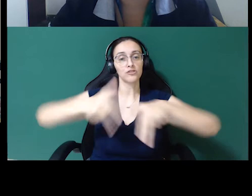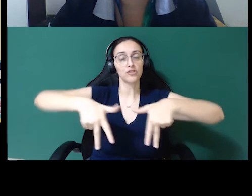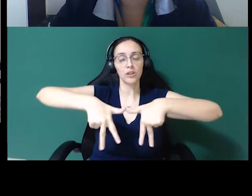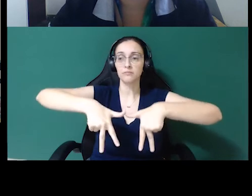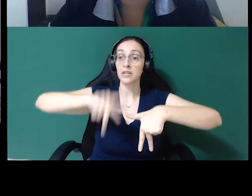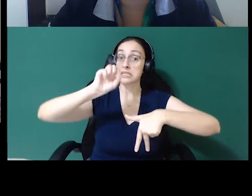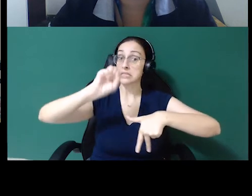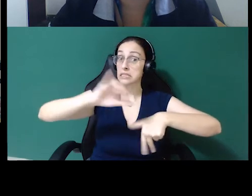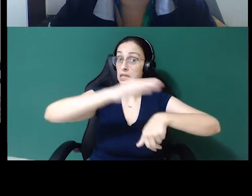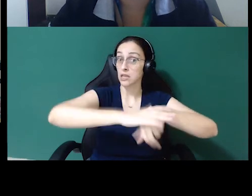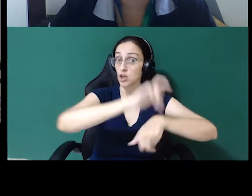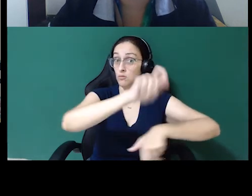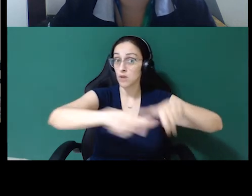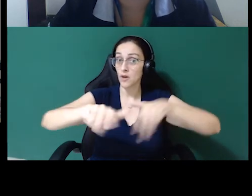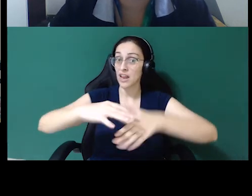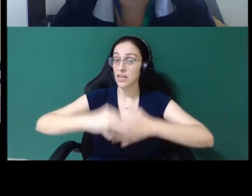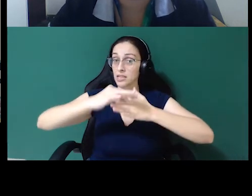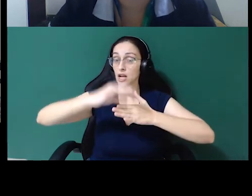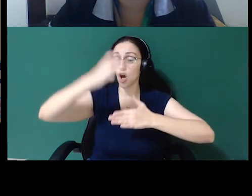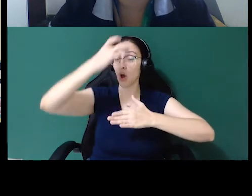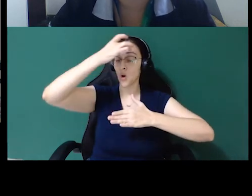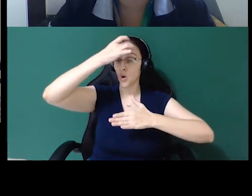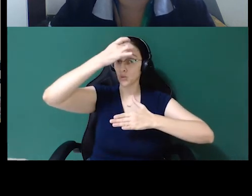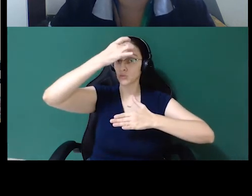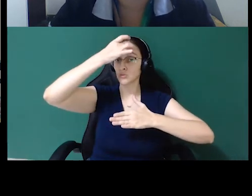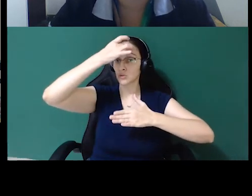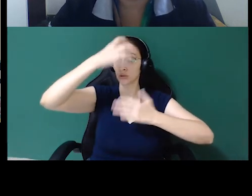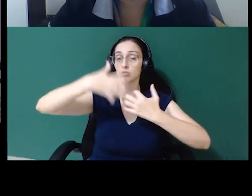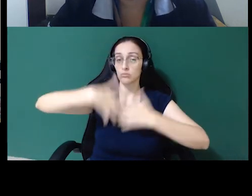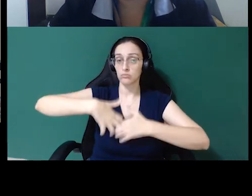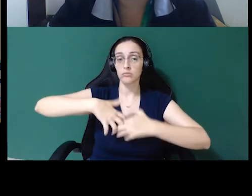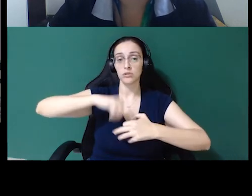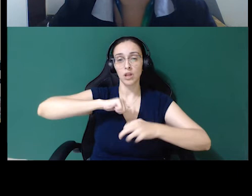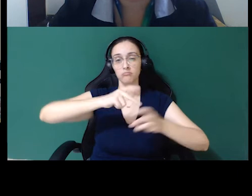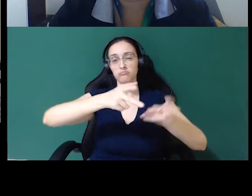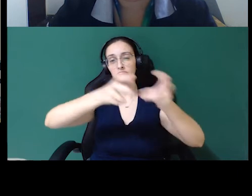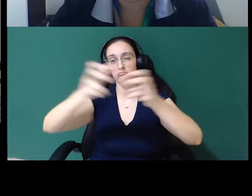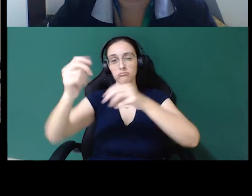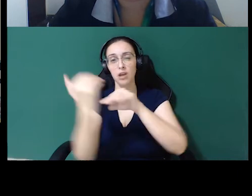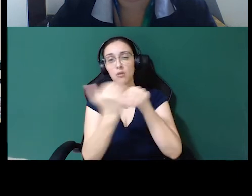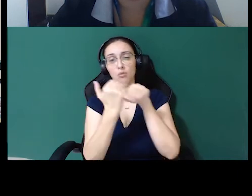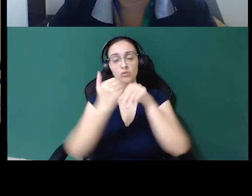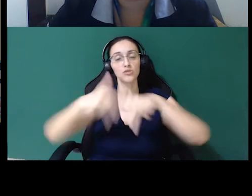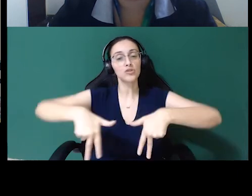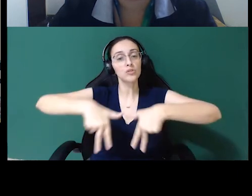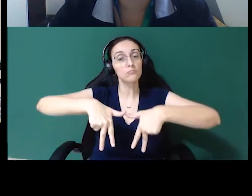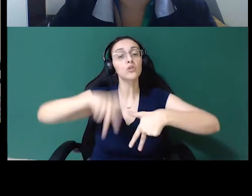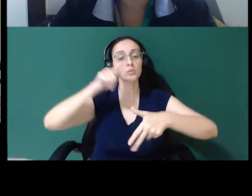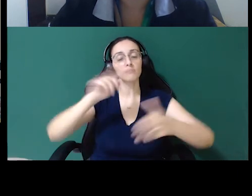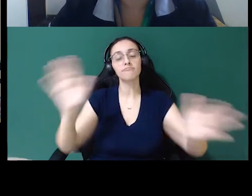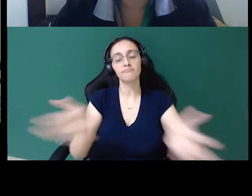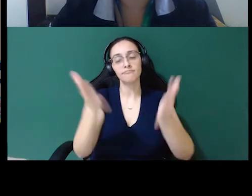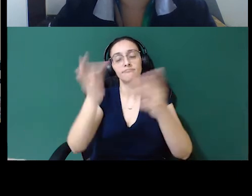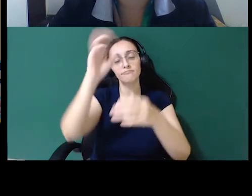as lideranças tiverem essa consciência da igualdade de gênero, ela consegue promover dentro da empresa.